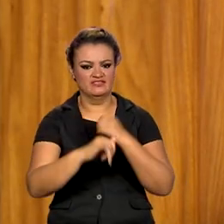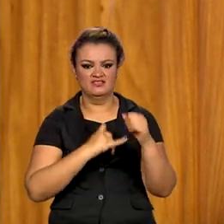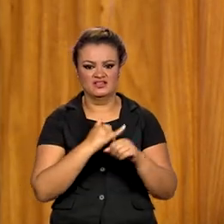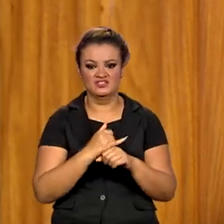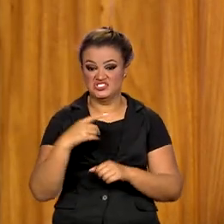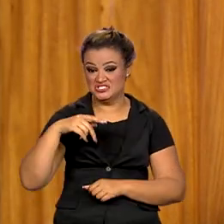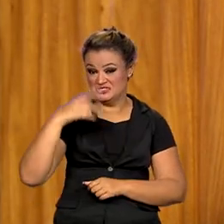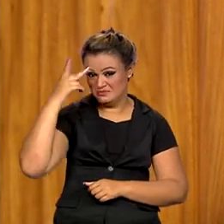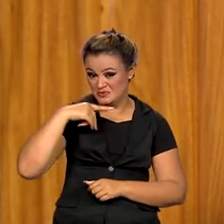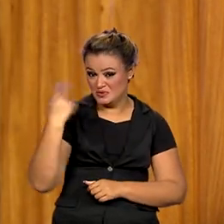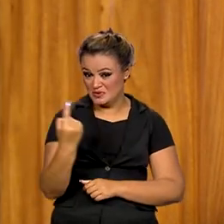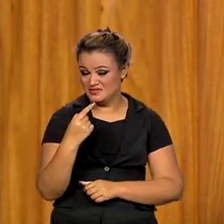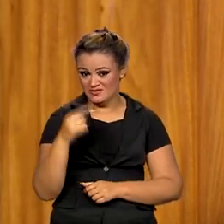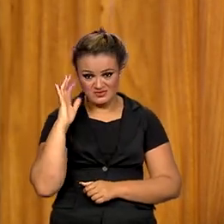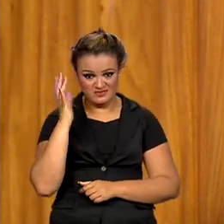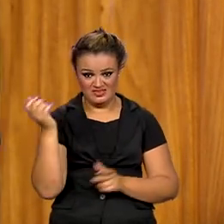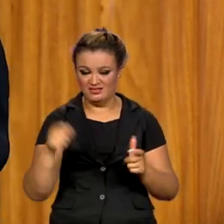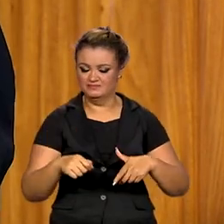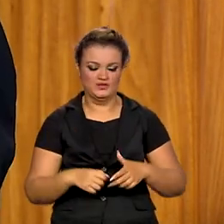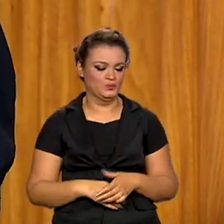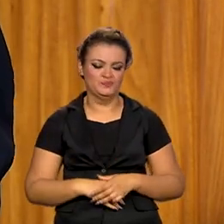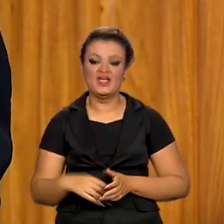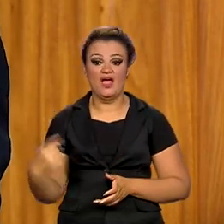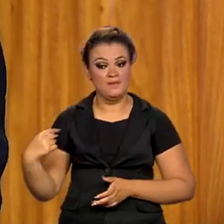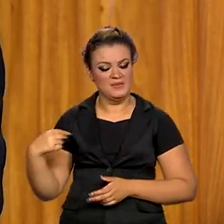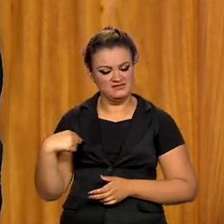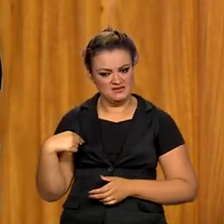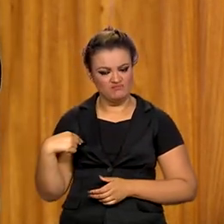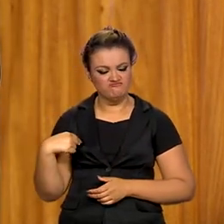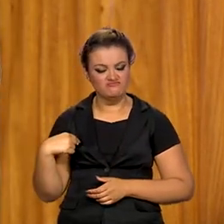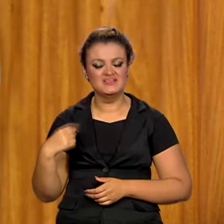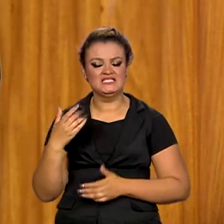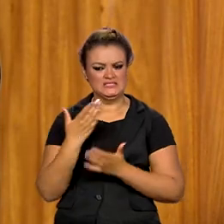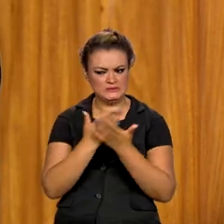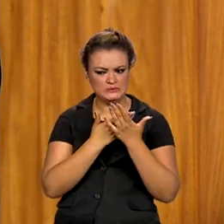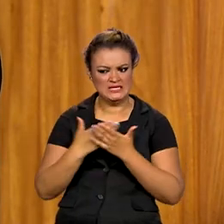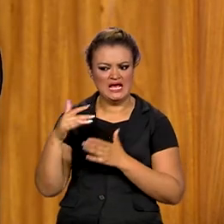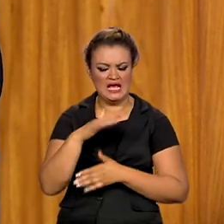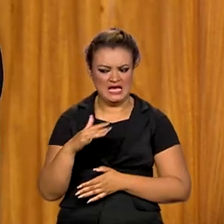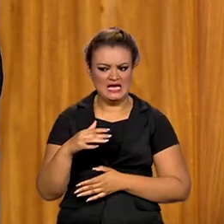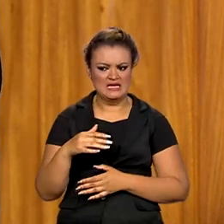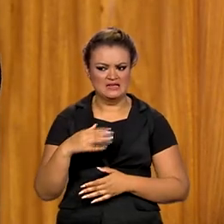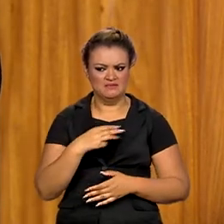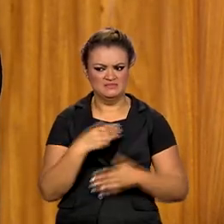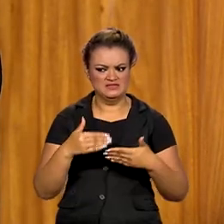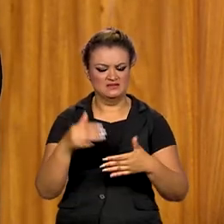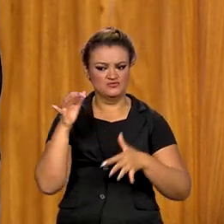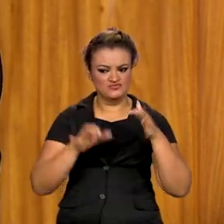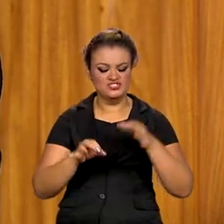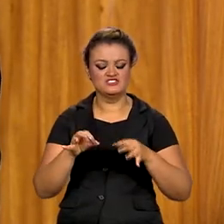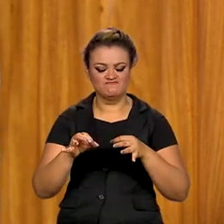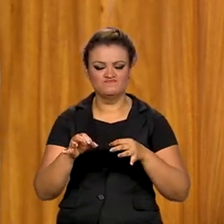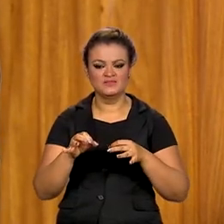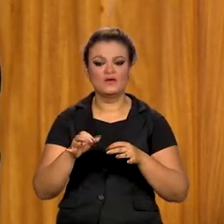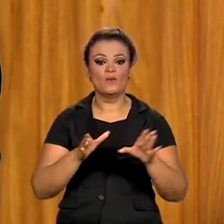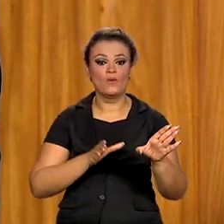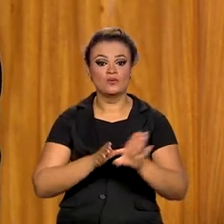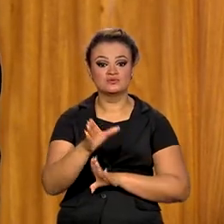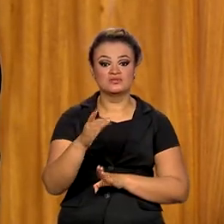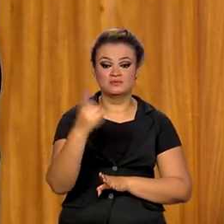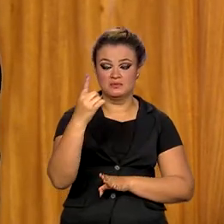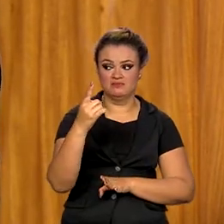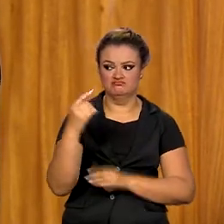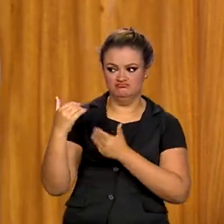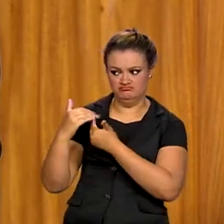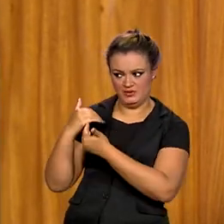Por isso, como ministro de Estado da Justiça, a minha primeira palavra sob a orientação do presidente